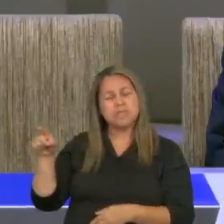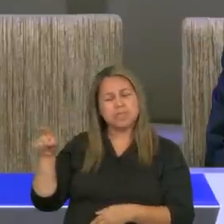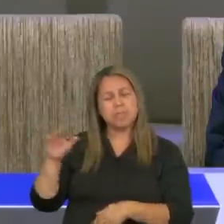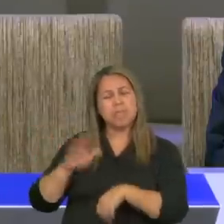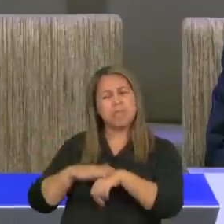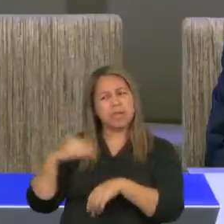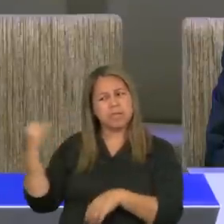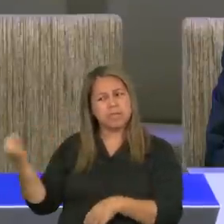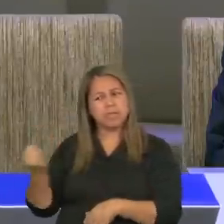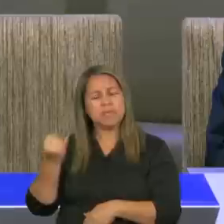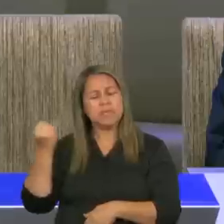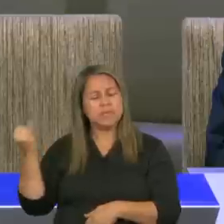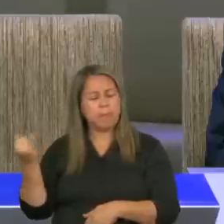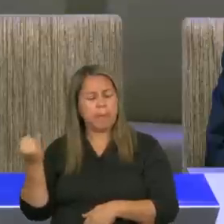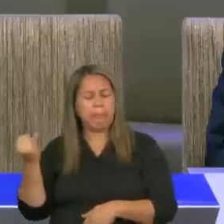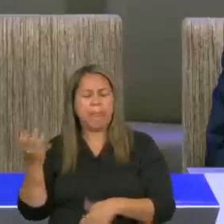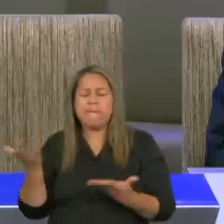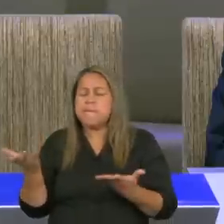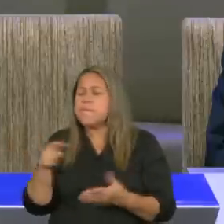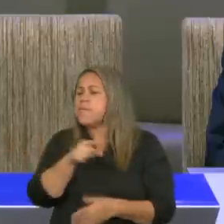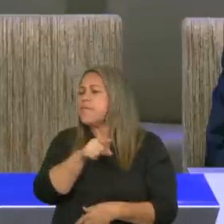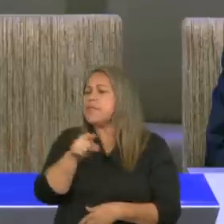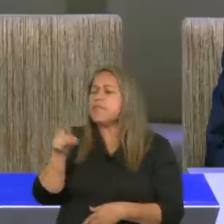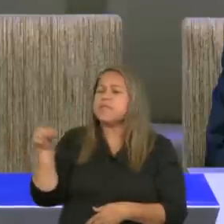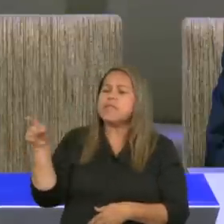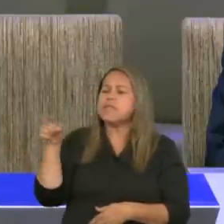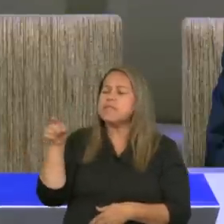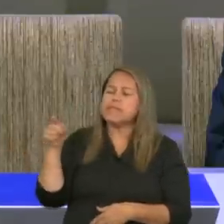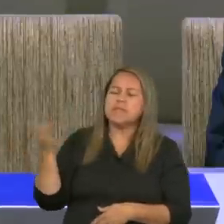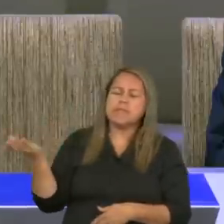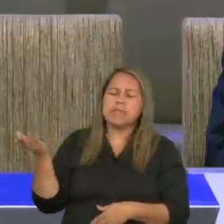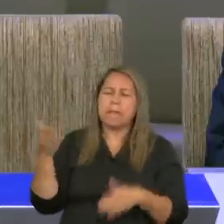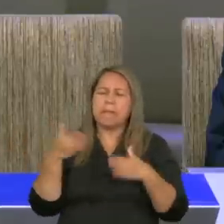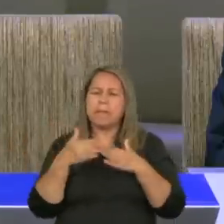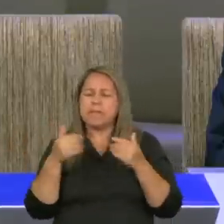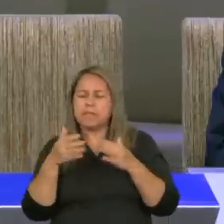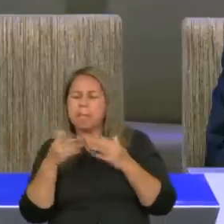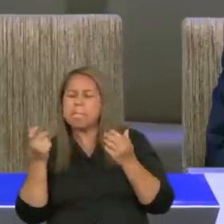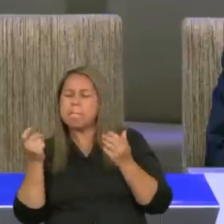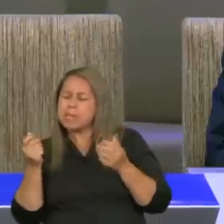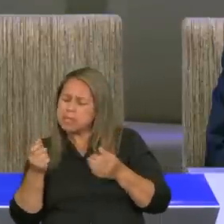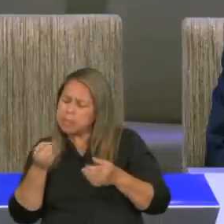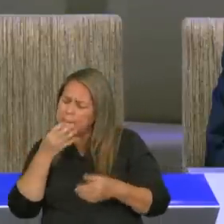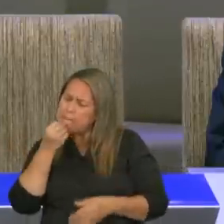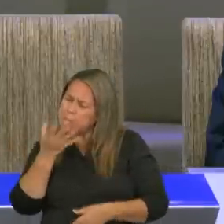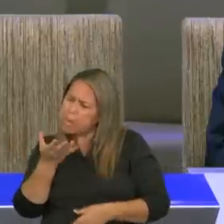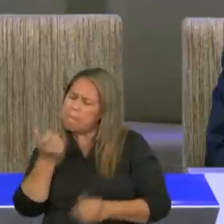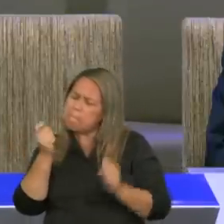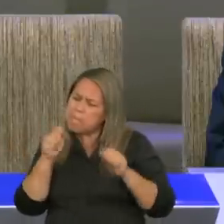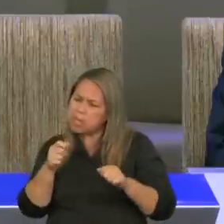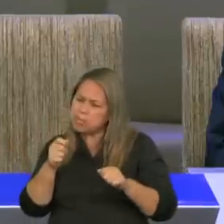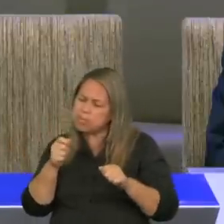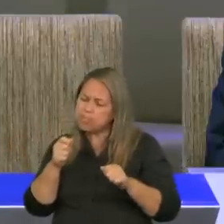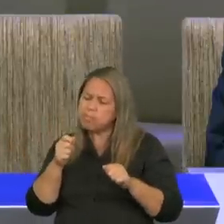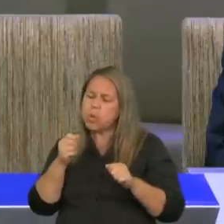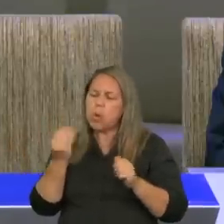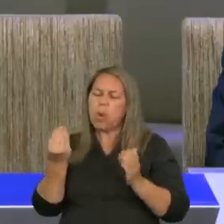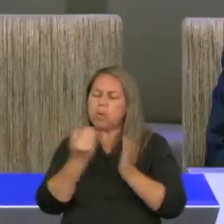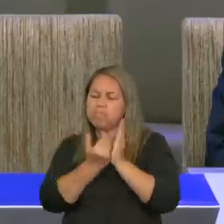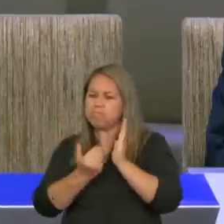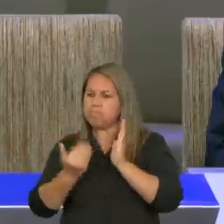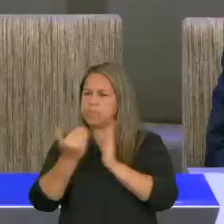aves. E qual de vós, sendo solícito, pode acrescentar um côvado à sua estatura?